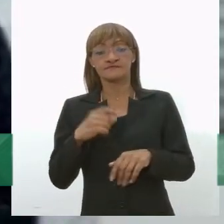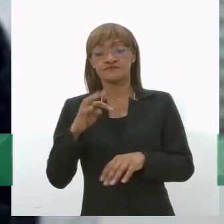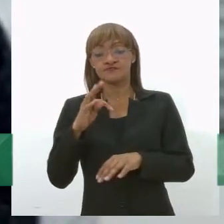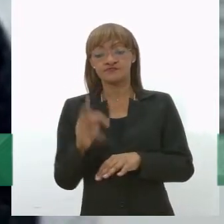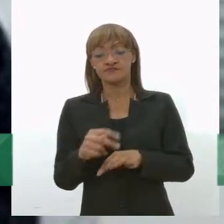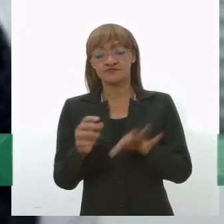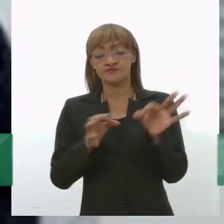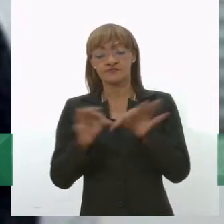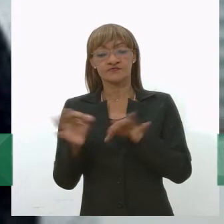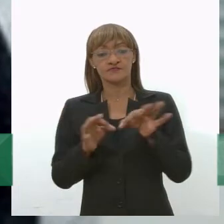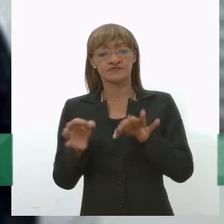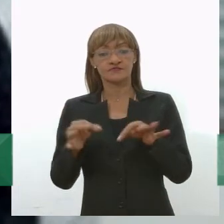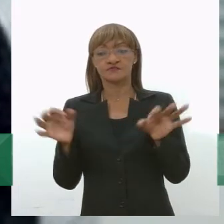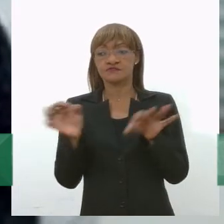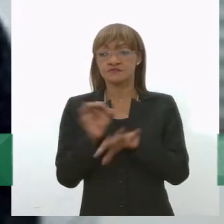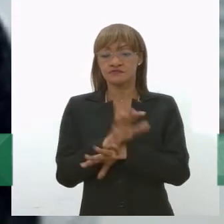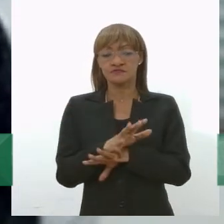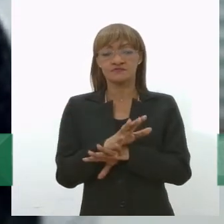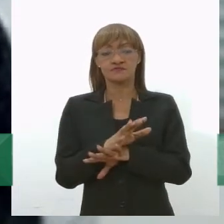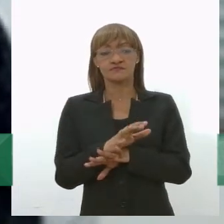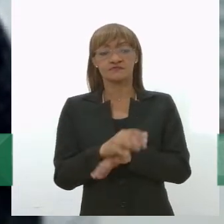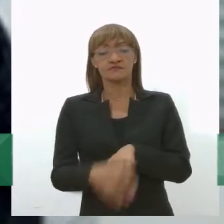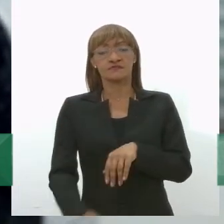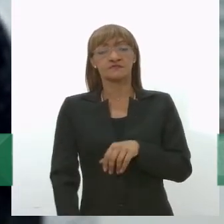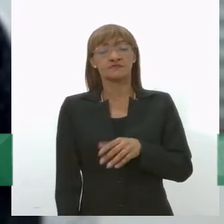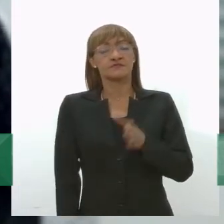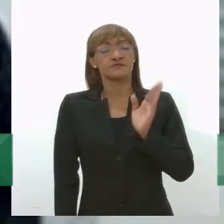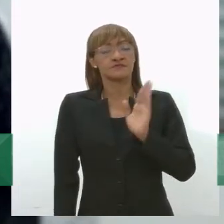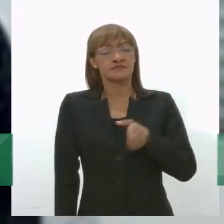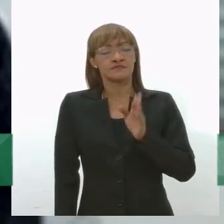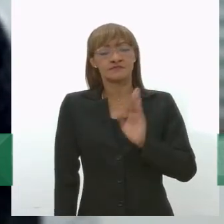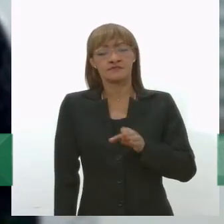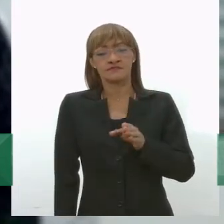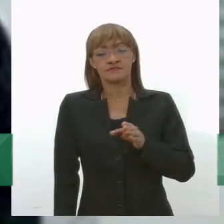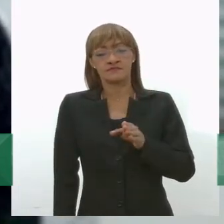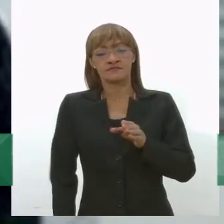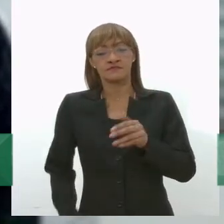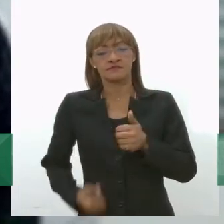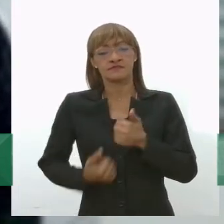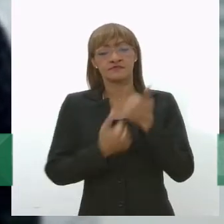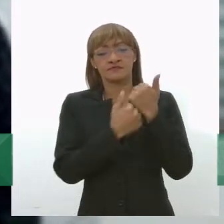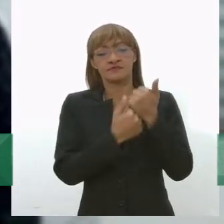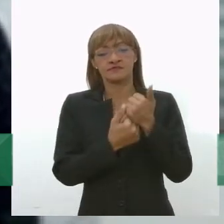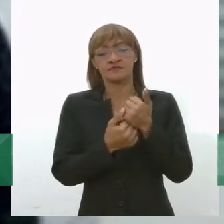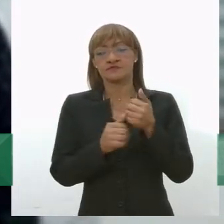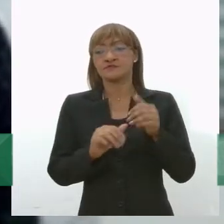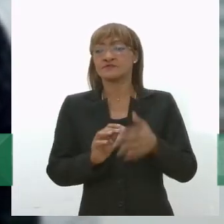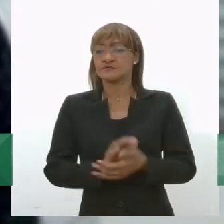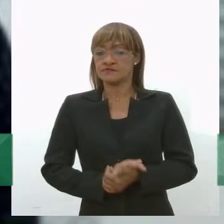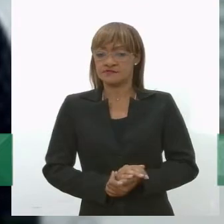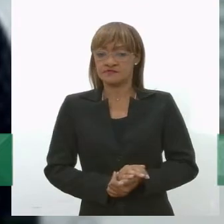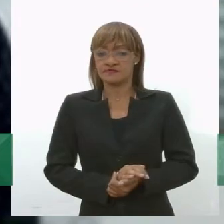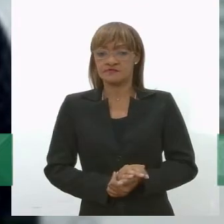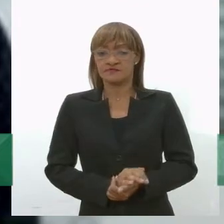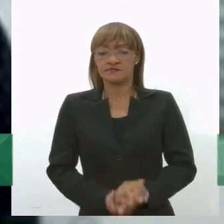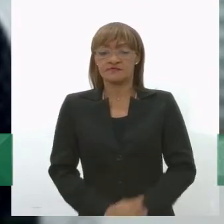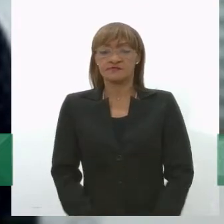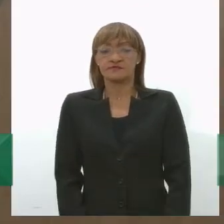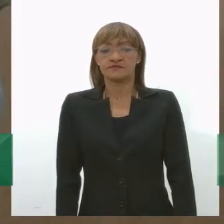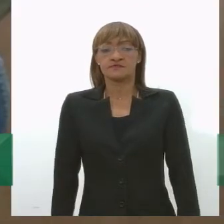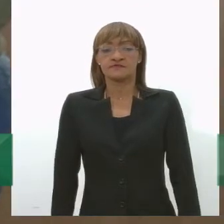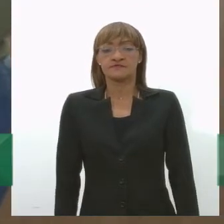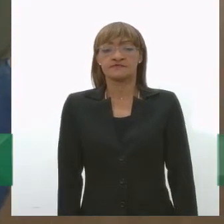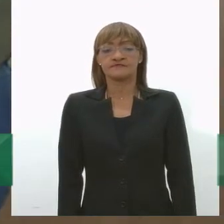dê esse apoio mais fortemente nas cooperativas. Vinícius, com